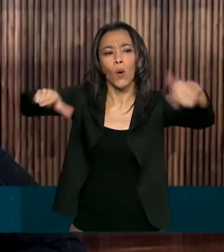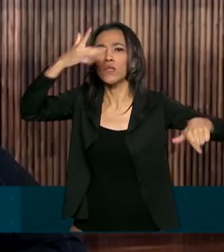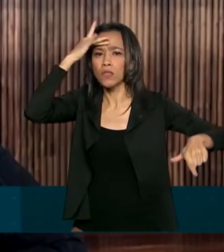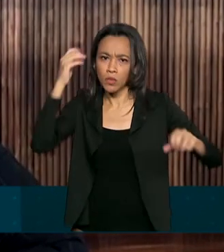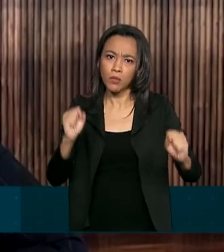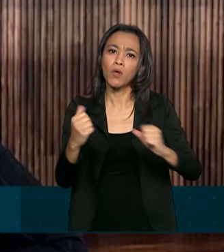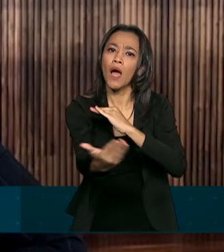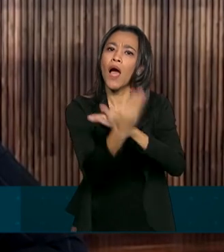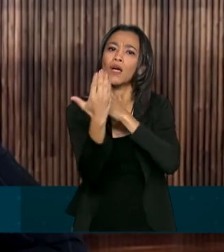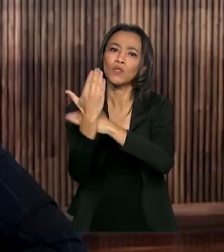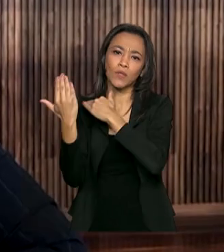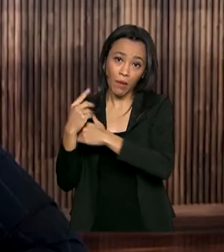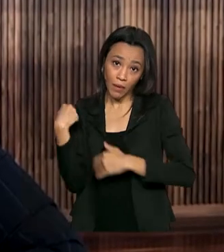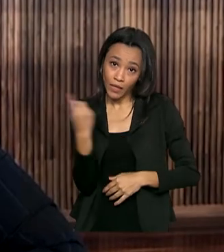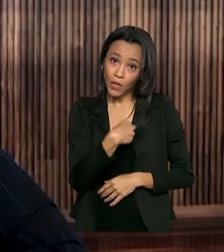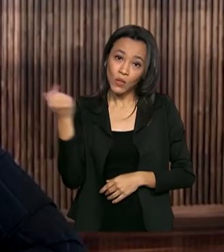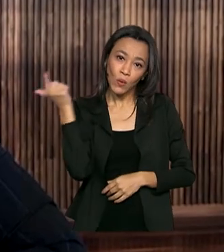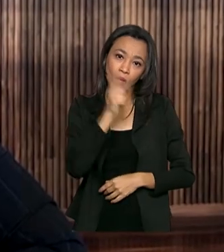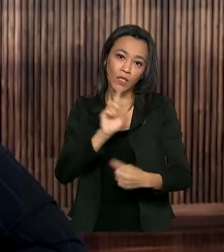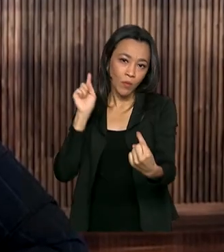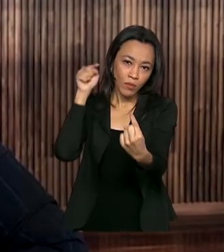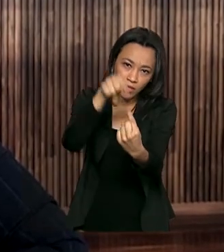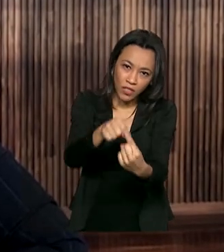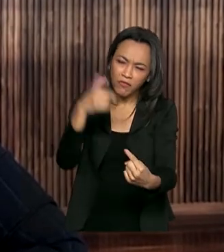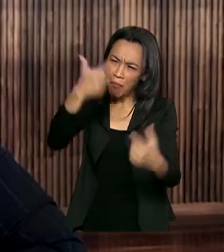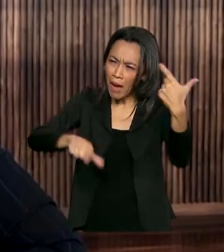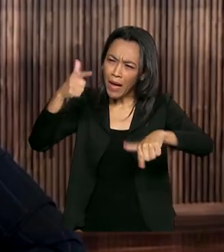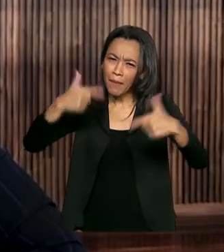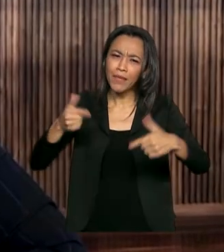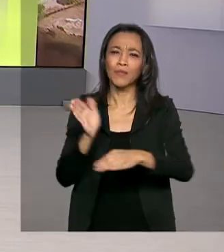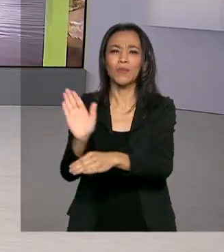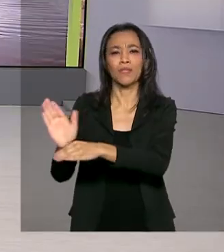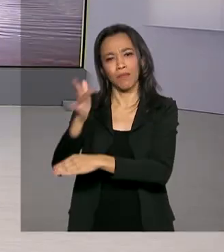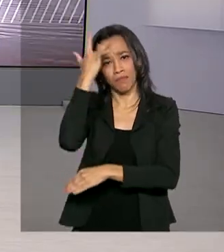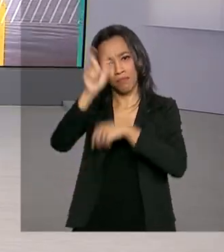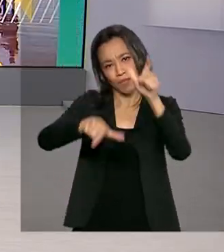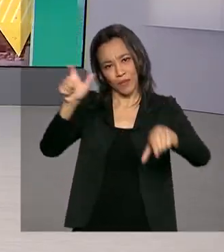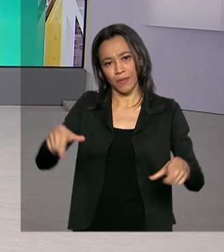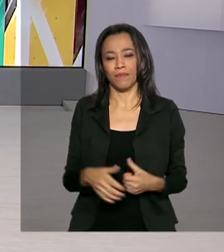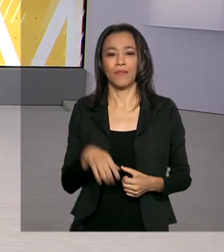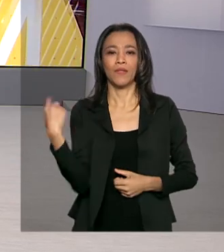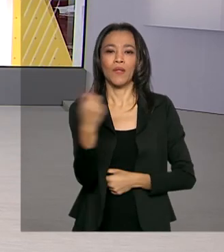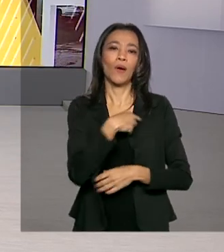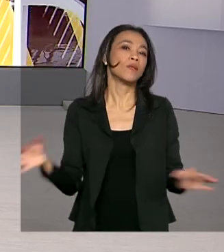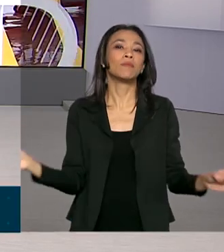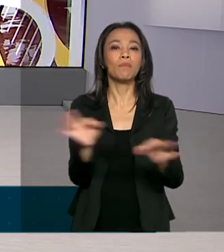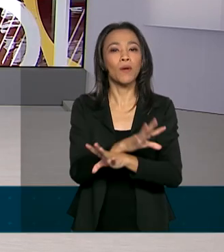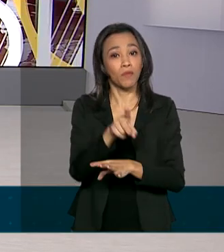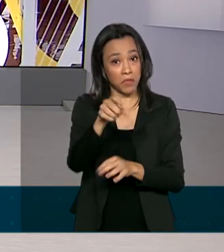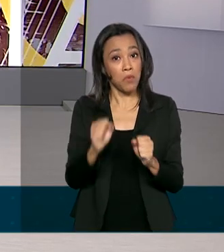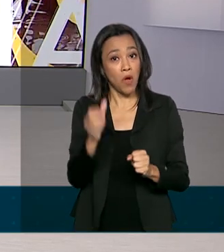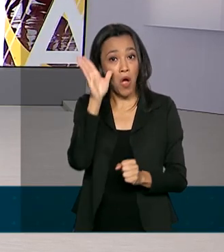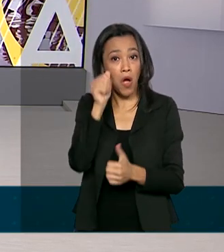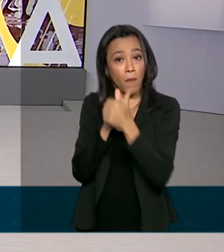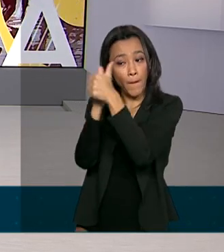contribuir para, assim, conseguirmos atingir um número ainda maior de pessoas. O Brasil em Dia fica por aqui. Você pode nos